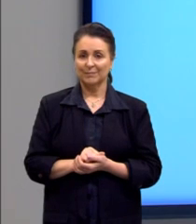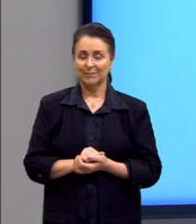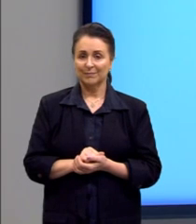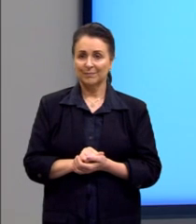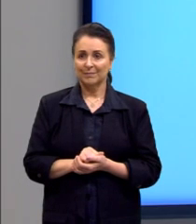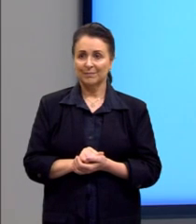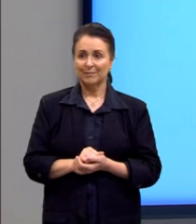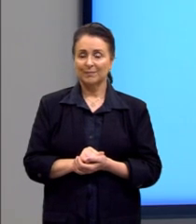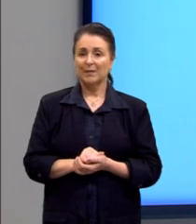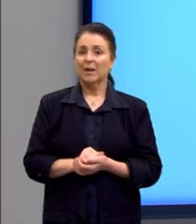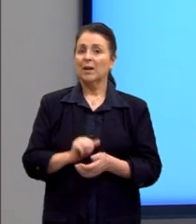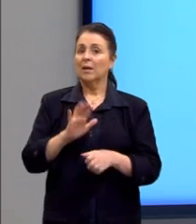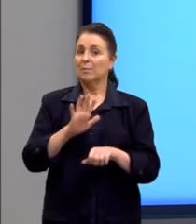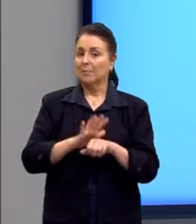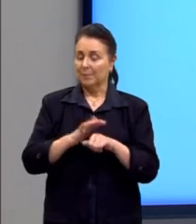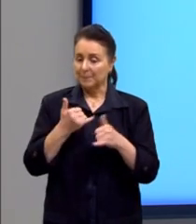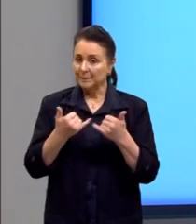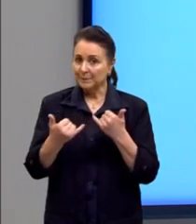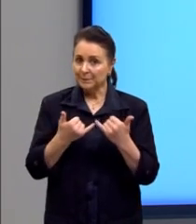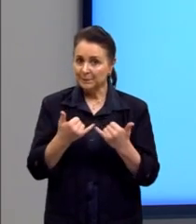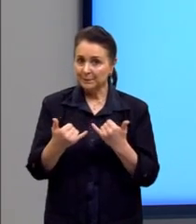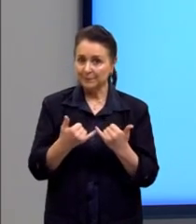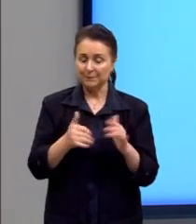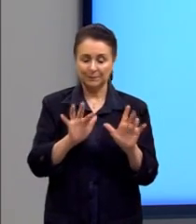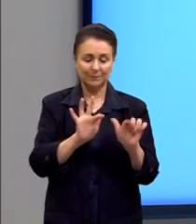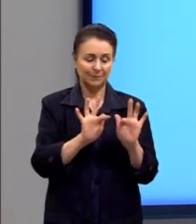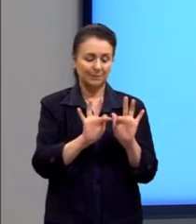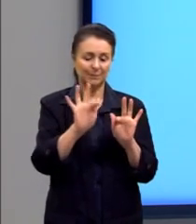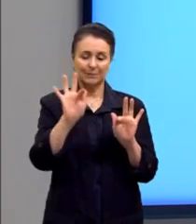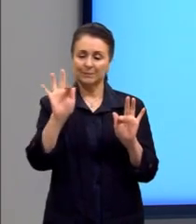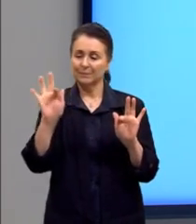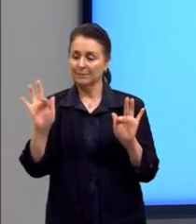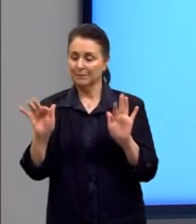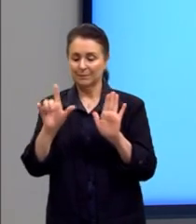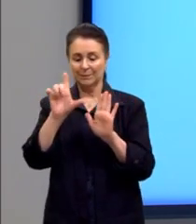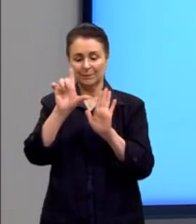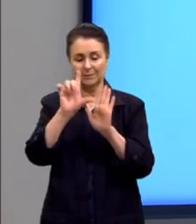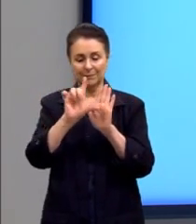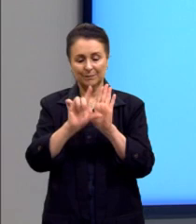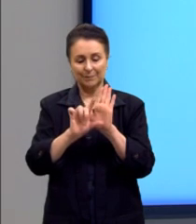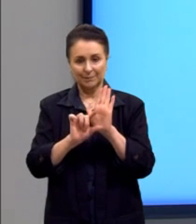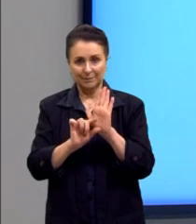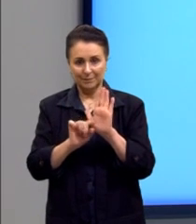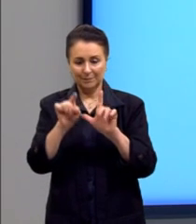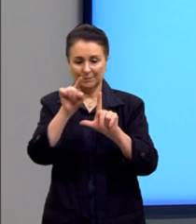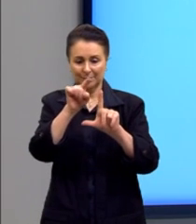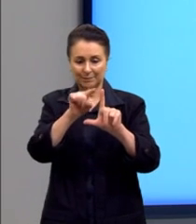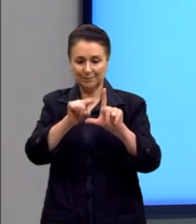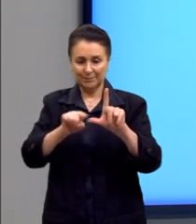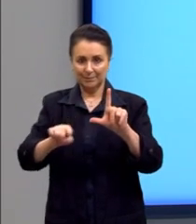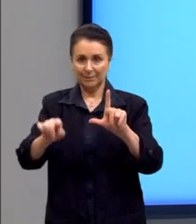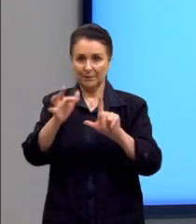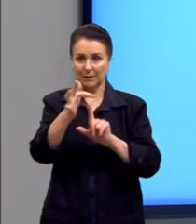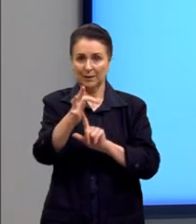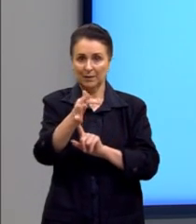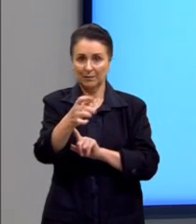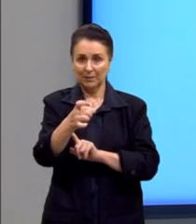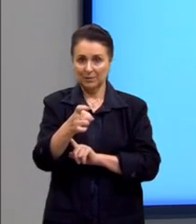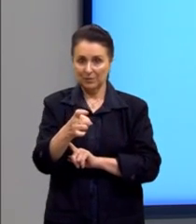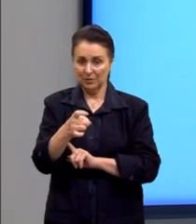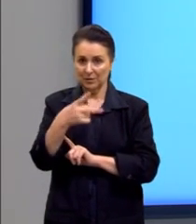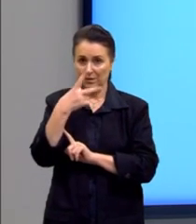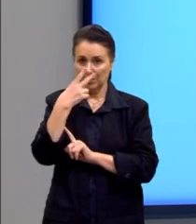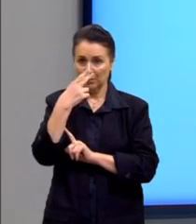E aqui, mais um exemplo agora com a função decrescente. Nós temos f de x igual